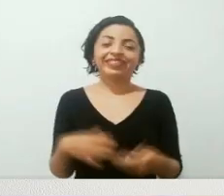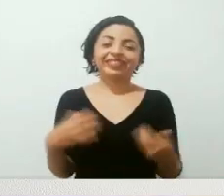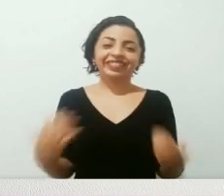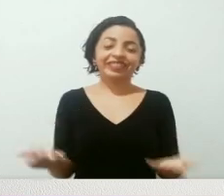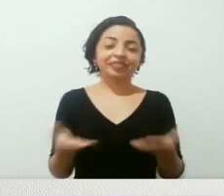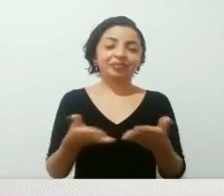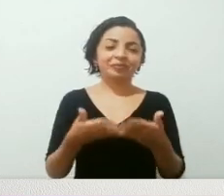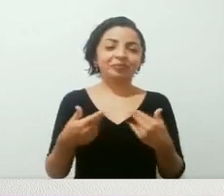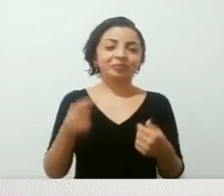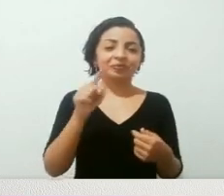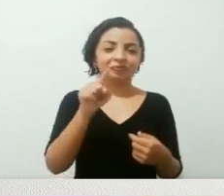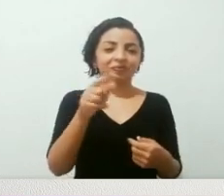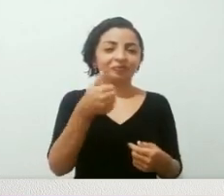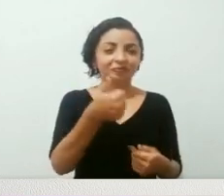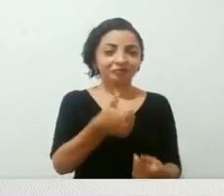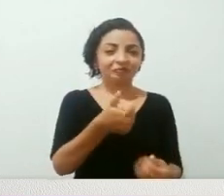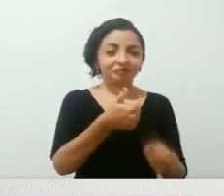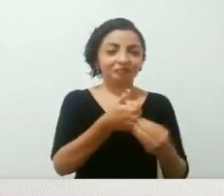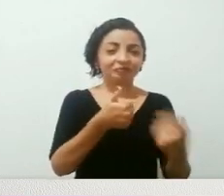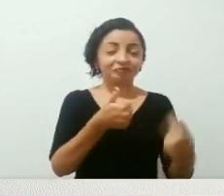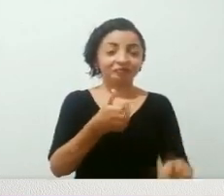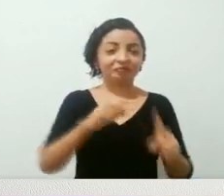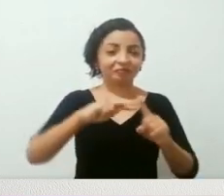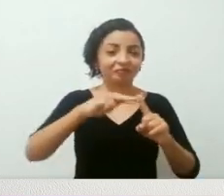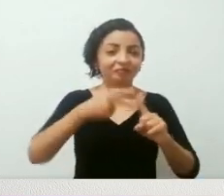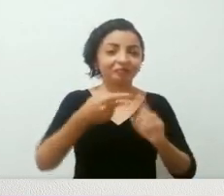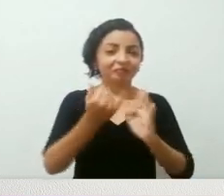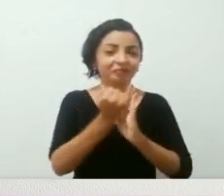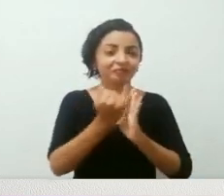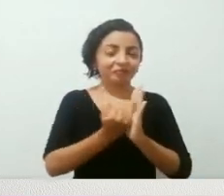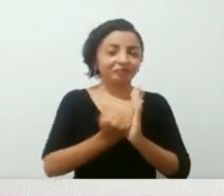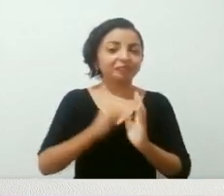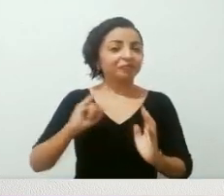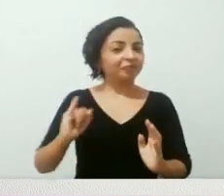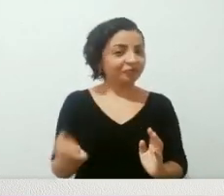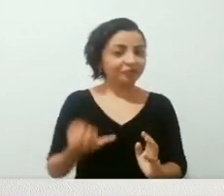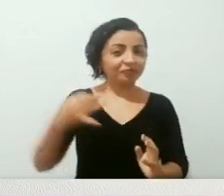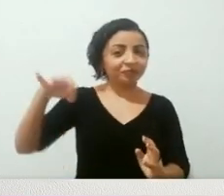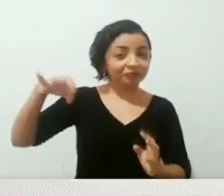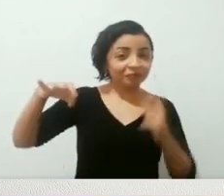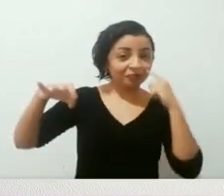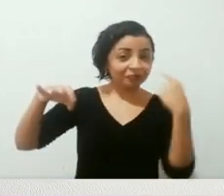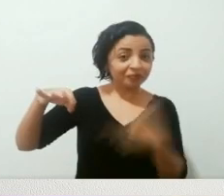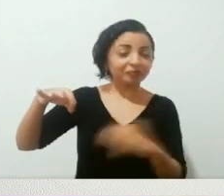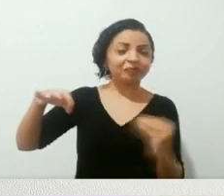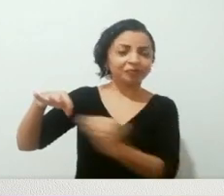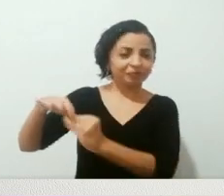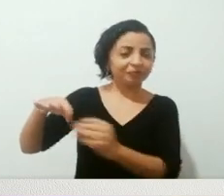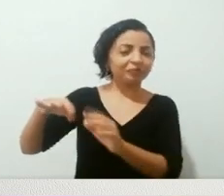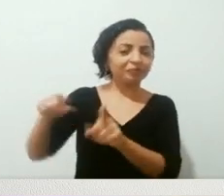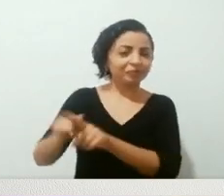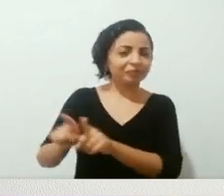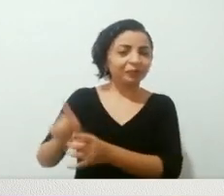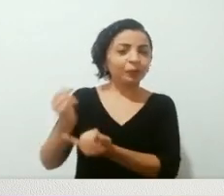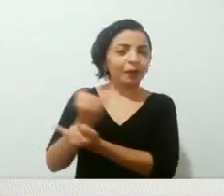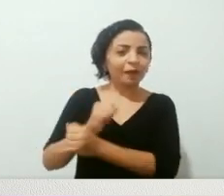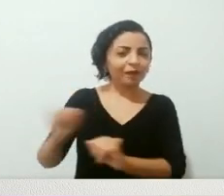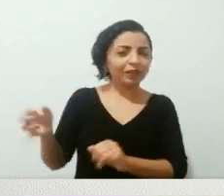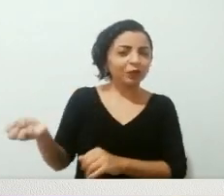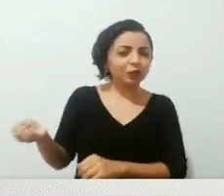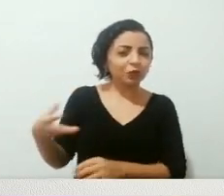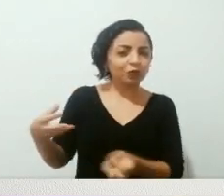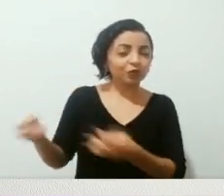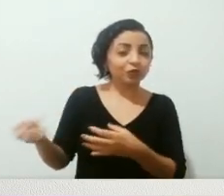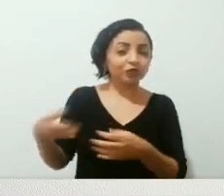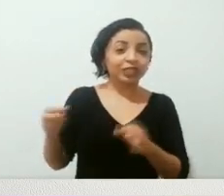Bom, pessoal, já vou pedindo pra você dar o like nesse vídeo, se inscrever no canal, e aproveita e ativa o sininho de notificação pra ficar recebendo as novidades. Nós